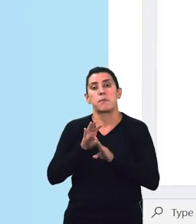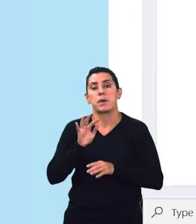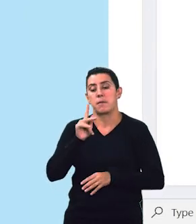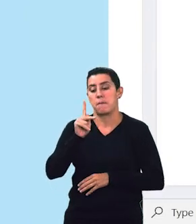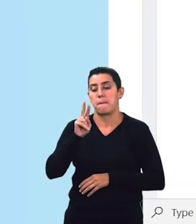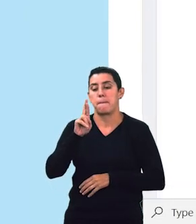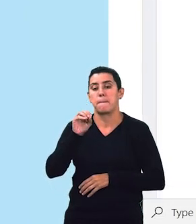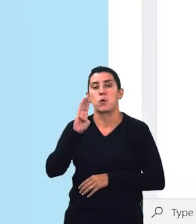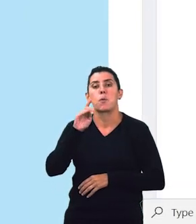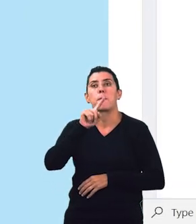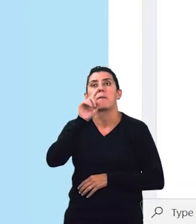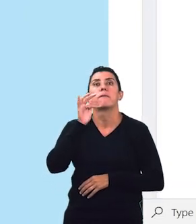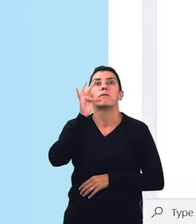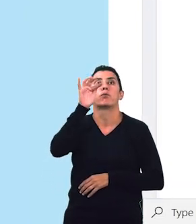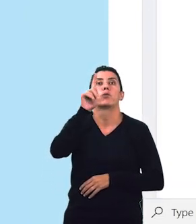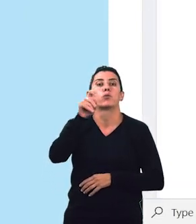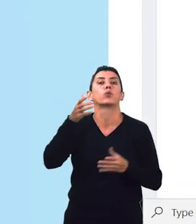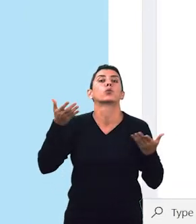Ok? Então,